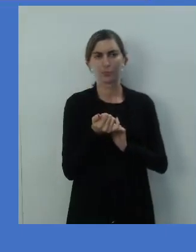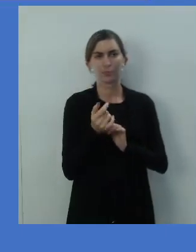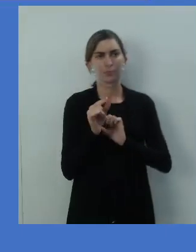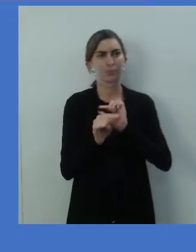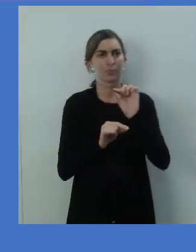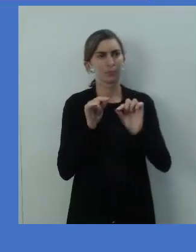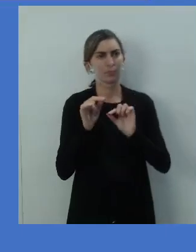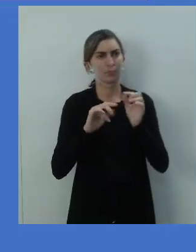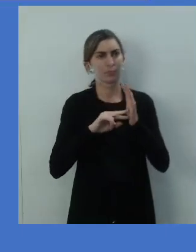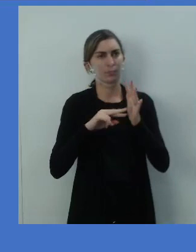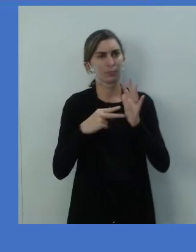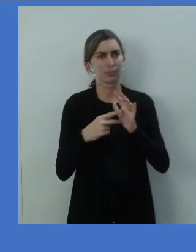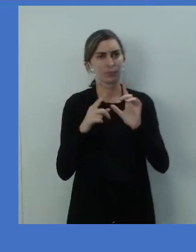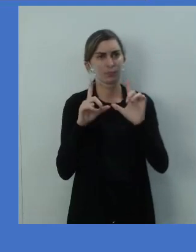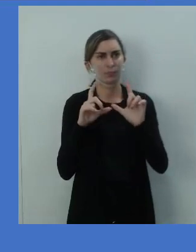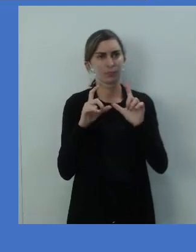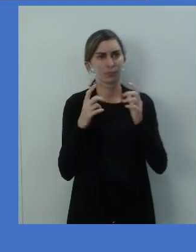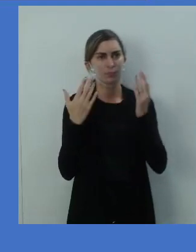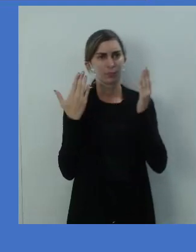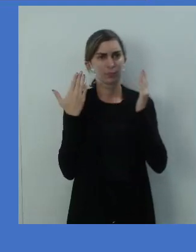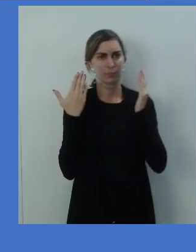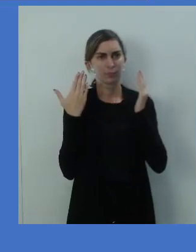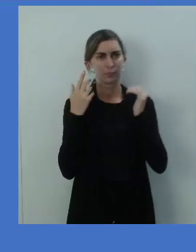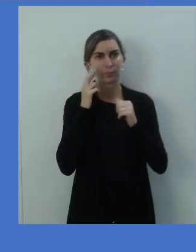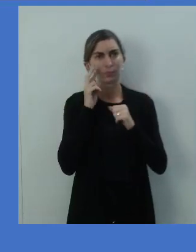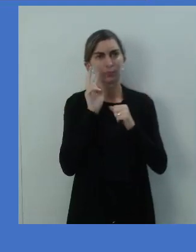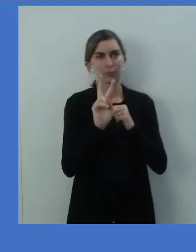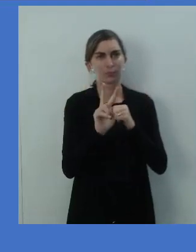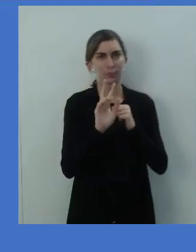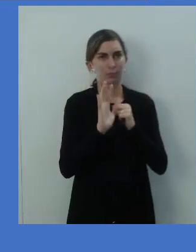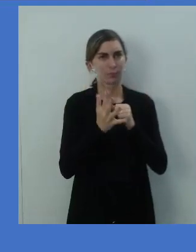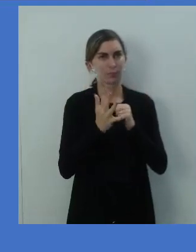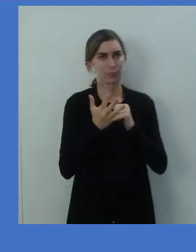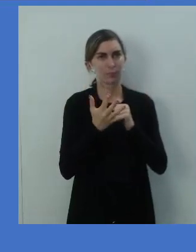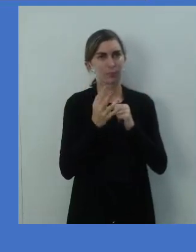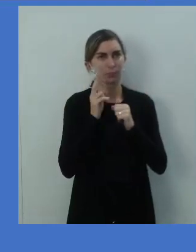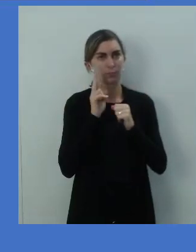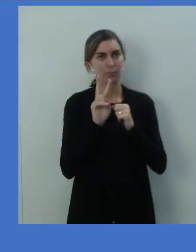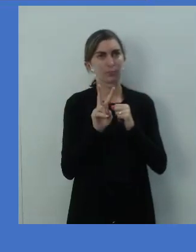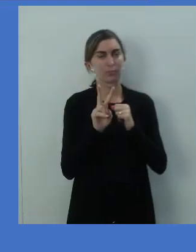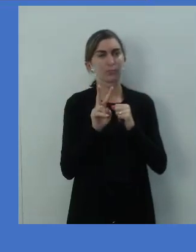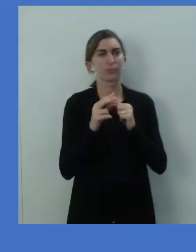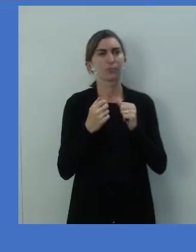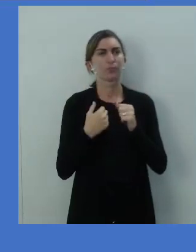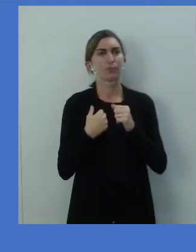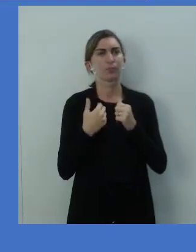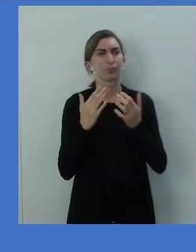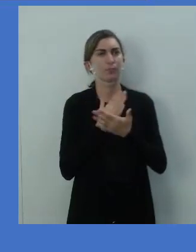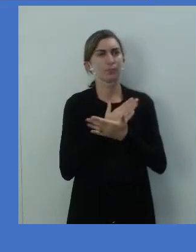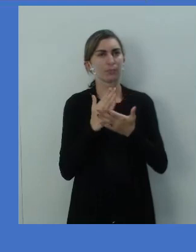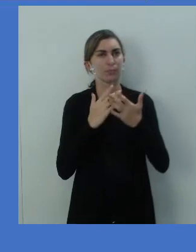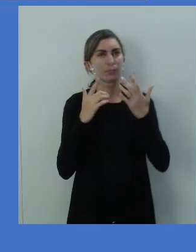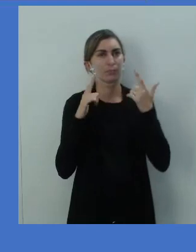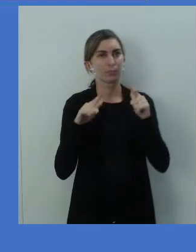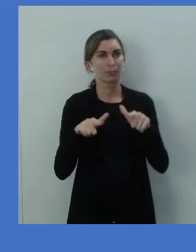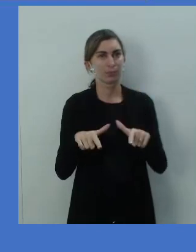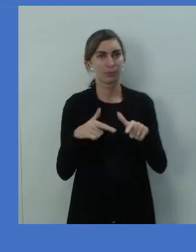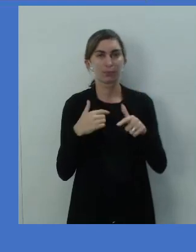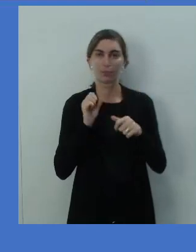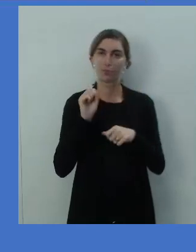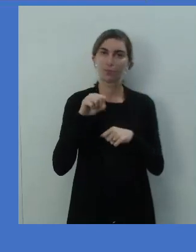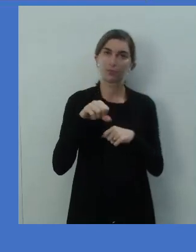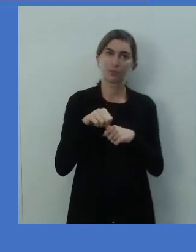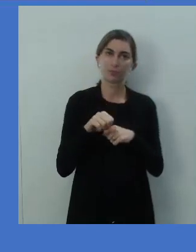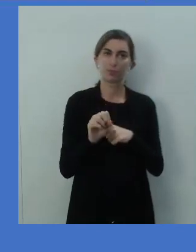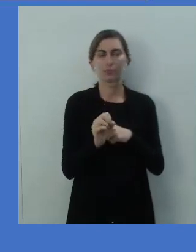significa essa imagem? Se já viu esse duendinho em um pote de ouro em algum local, se sim, se não.